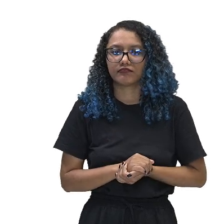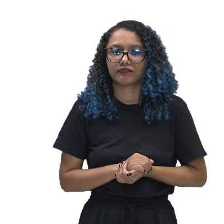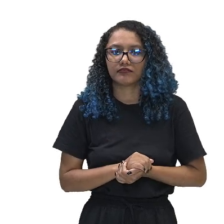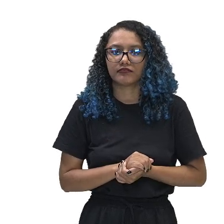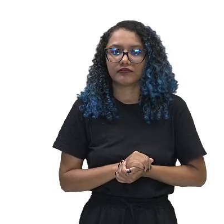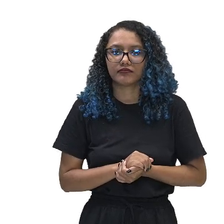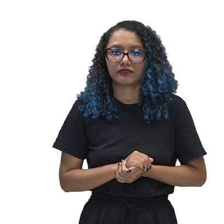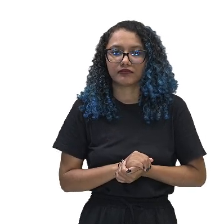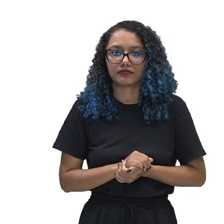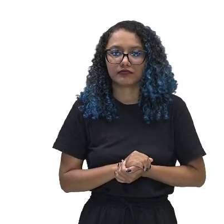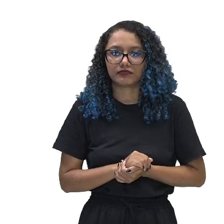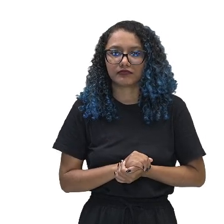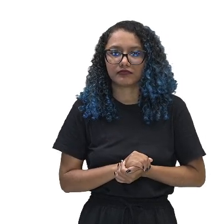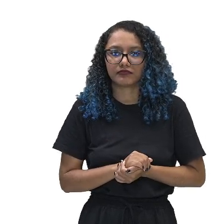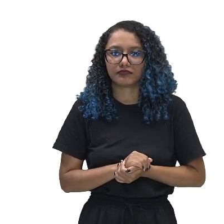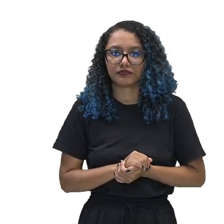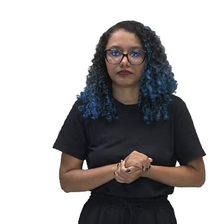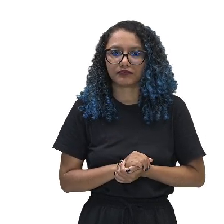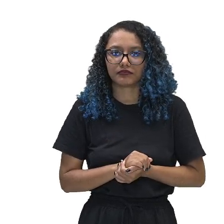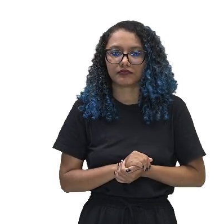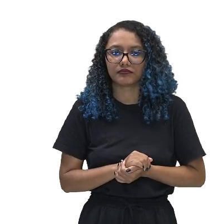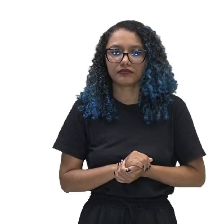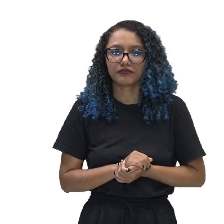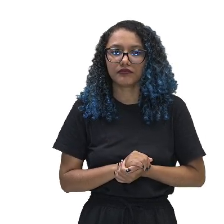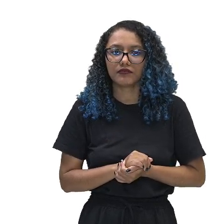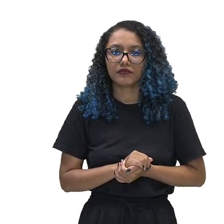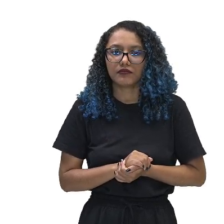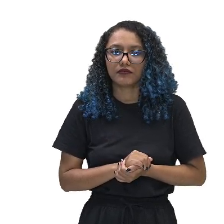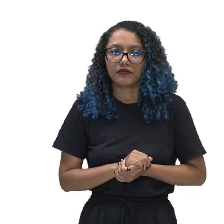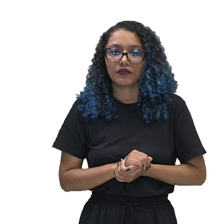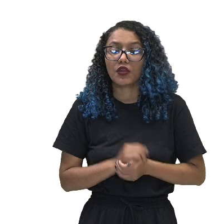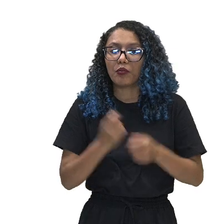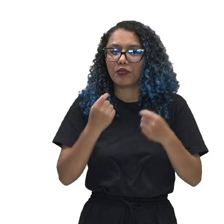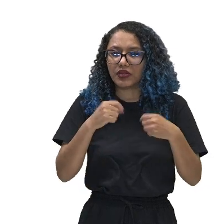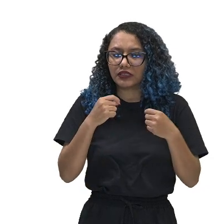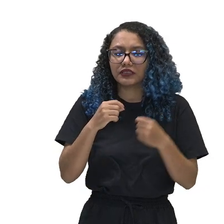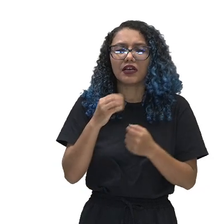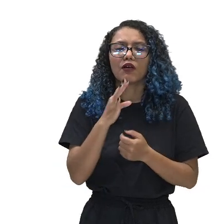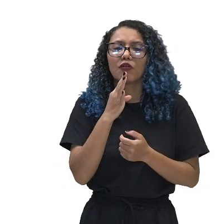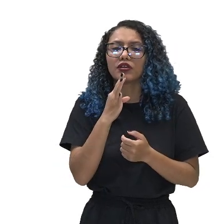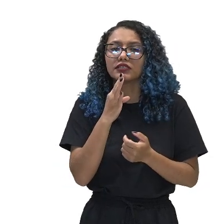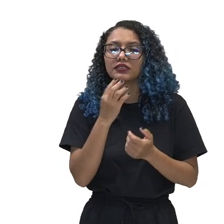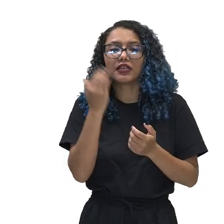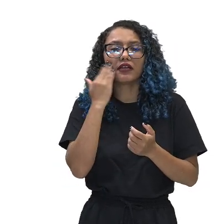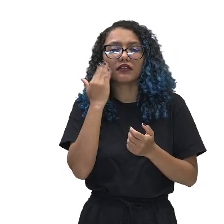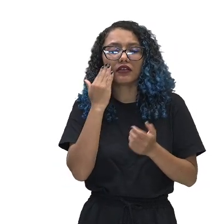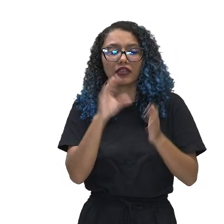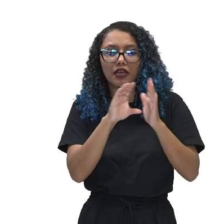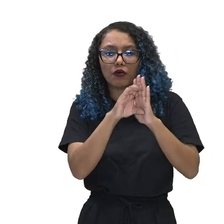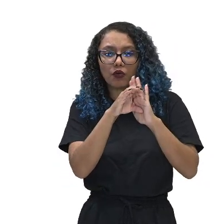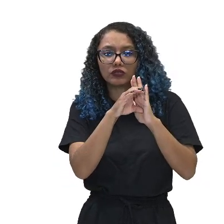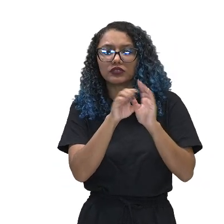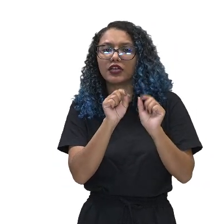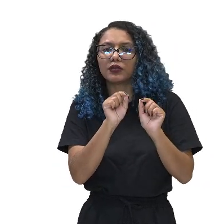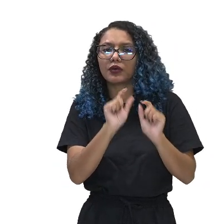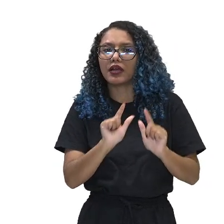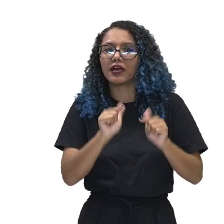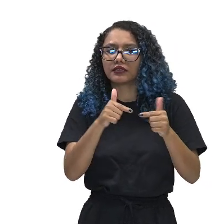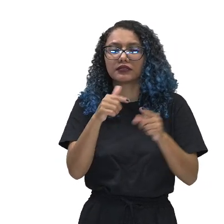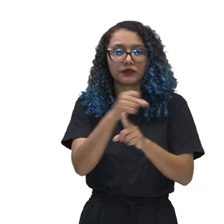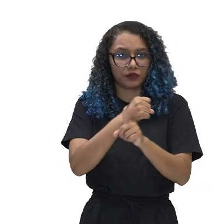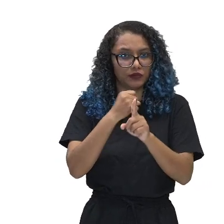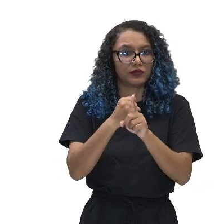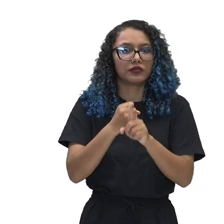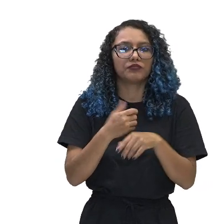sociologia Weberiana, gente vai sempre entender esse conceito que ele traz, o conceito de ação social. Então, segundo o próprio Weber,